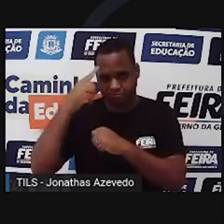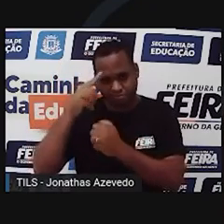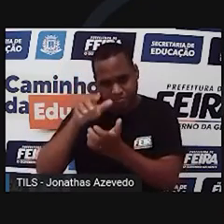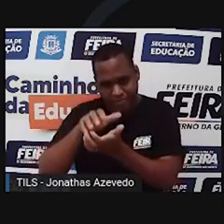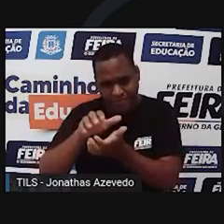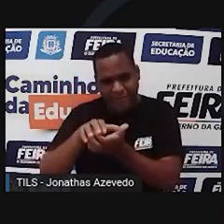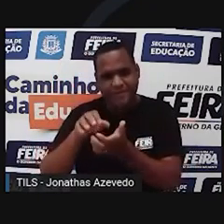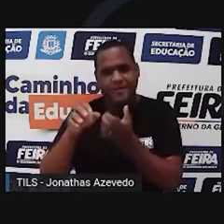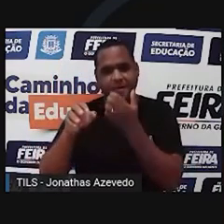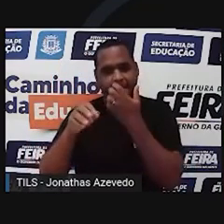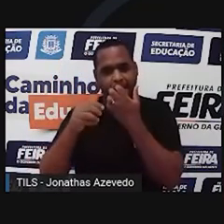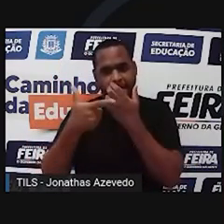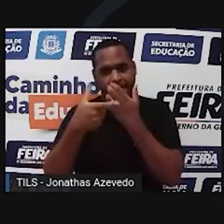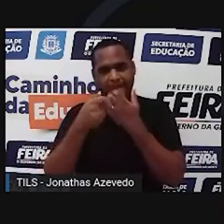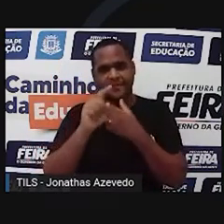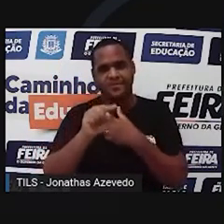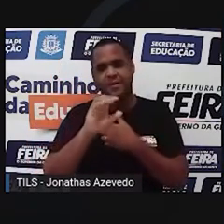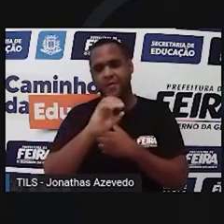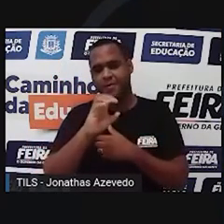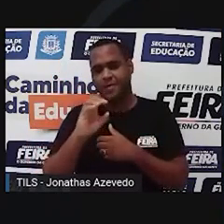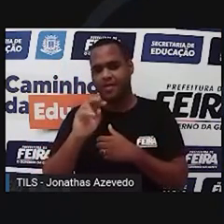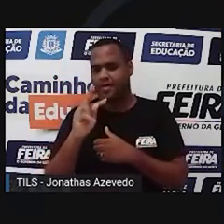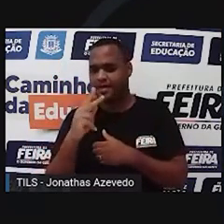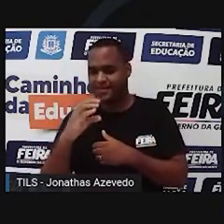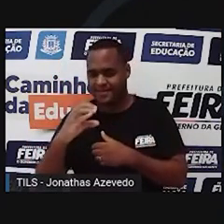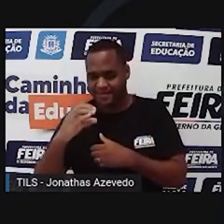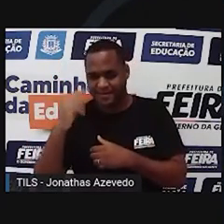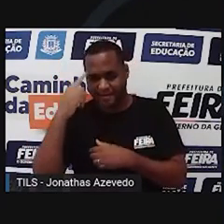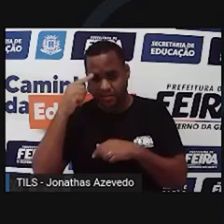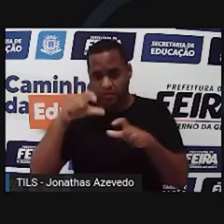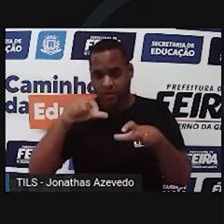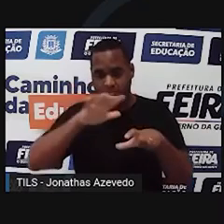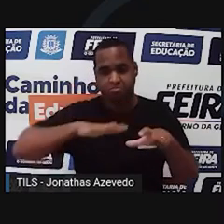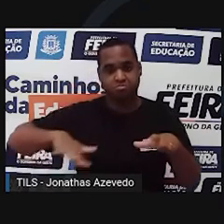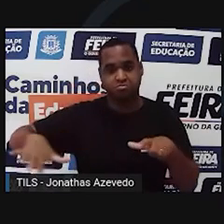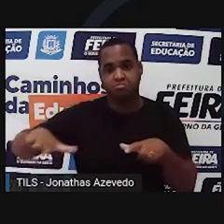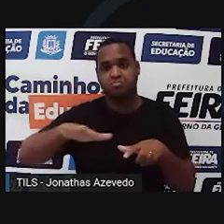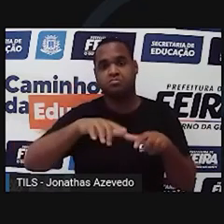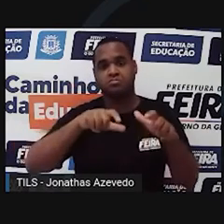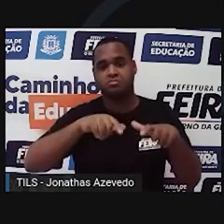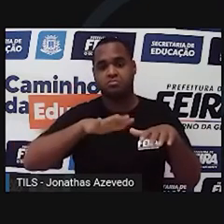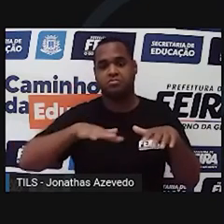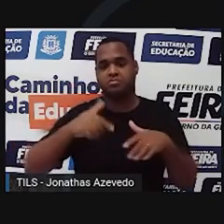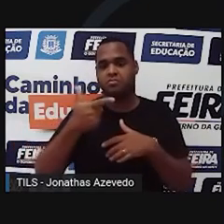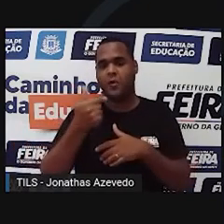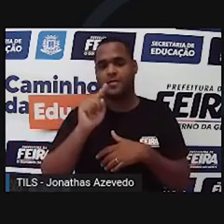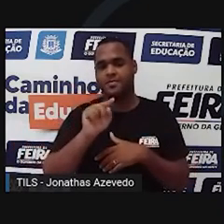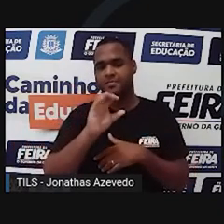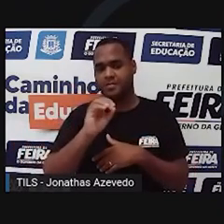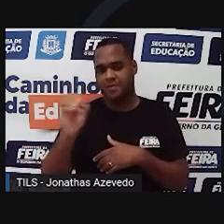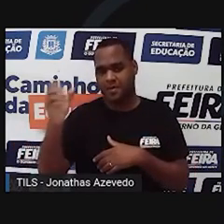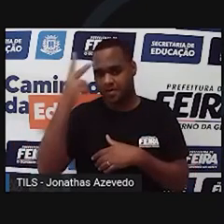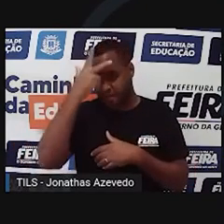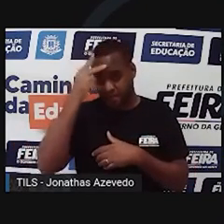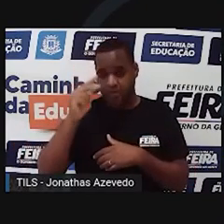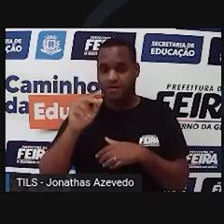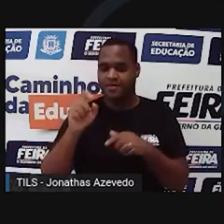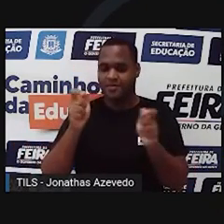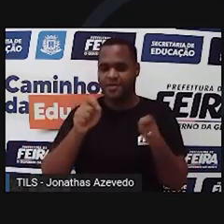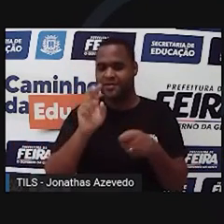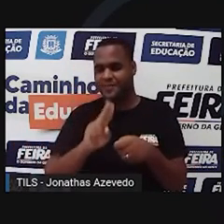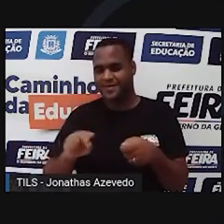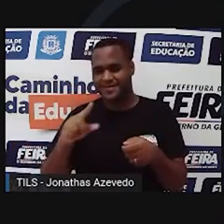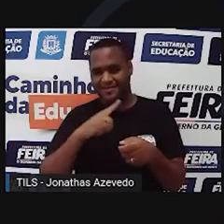para mais de 20 mil hectares e mais de 12 mil pessoas o usufruto, uma